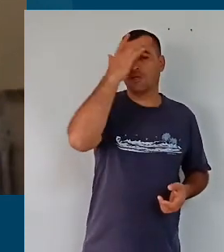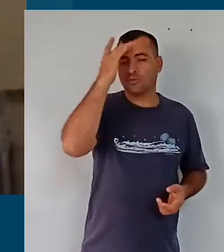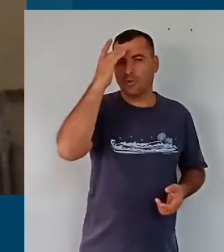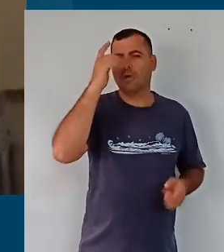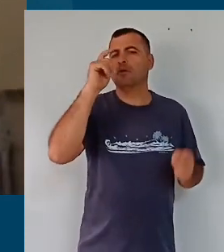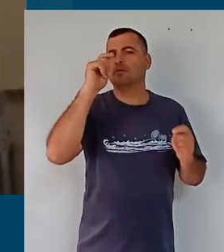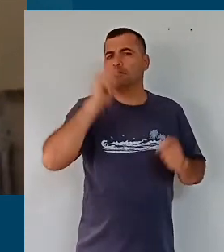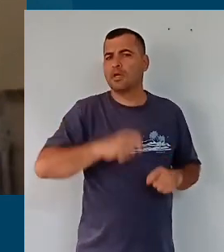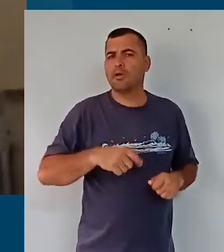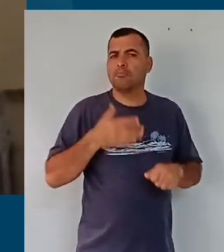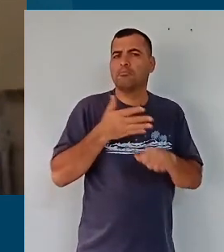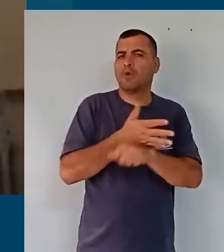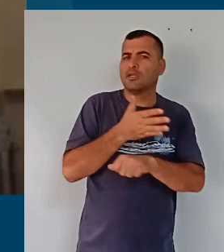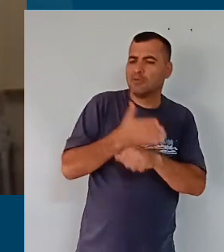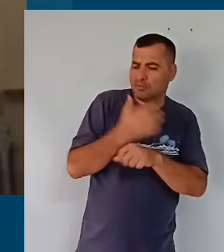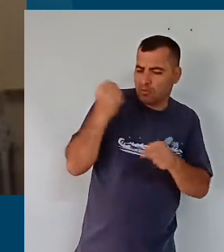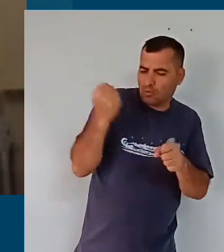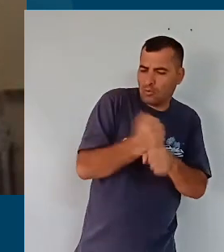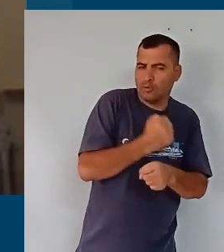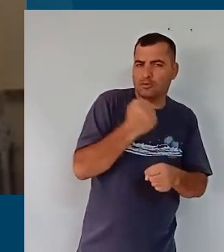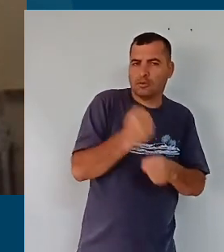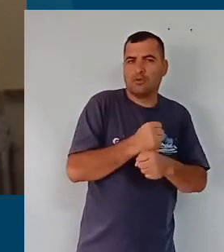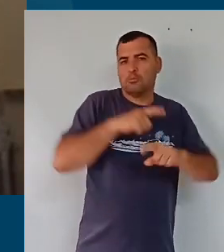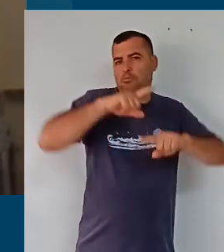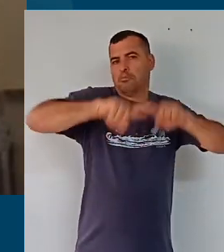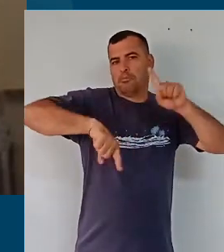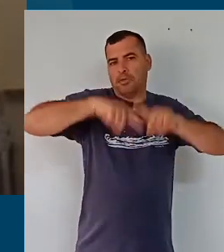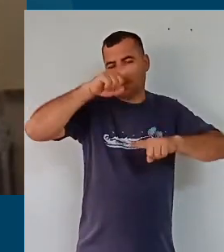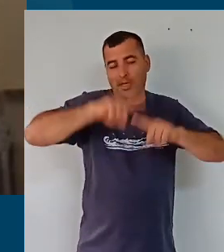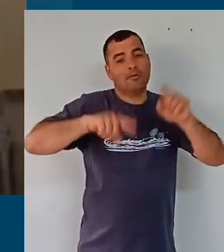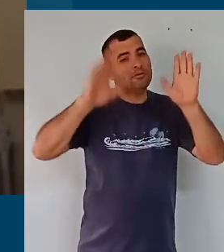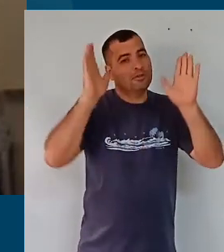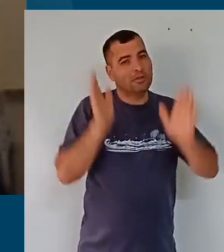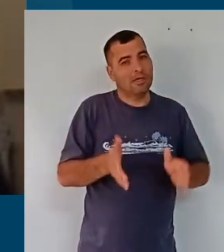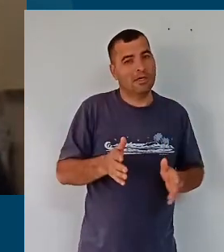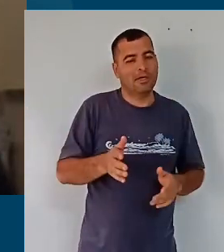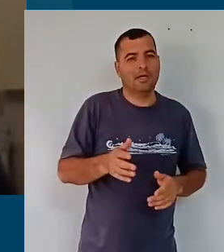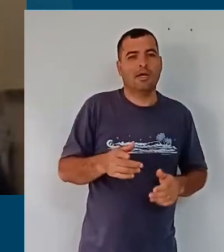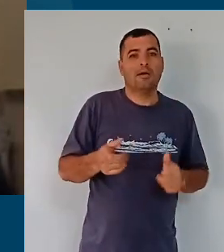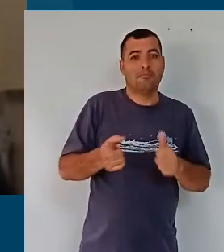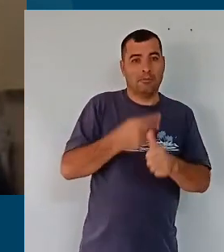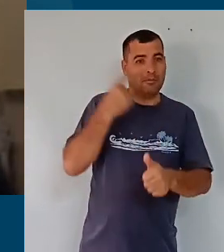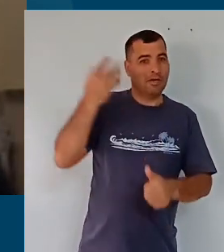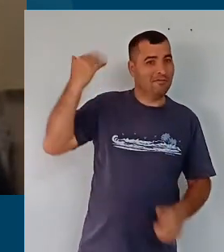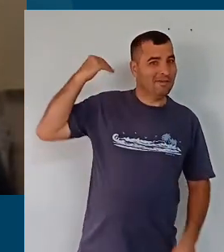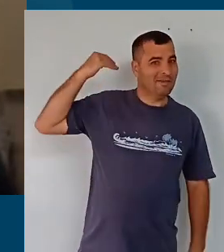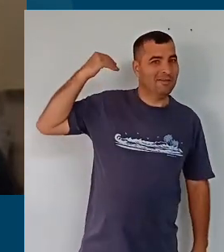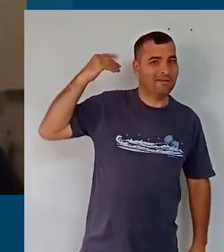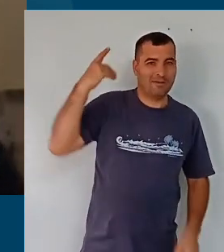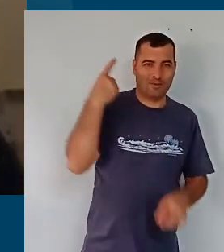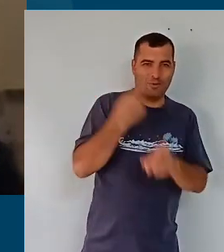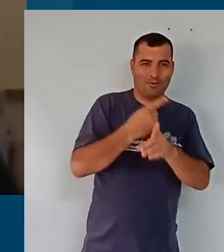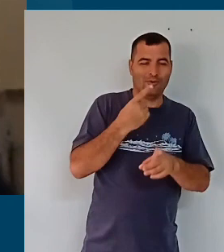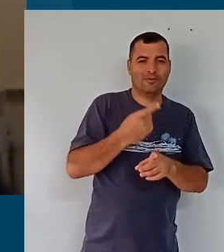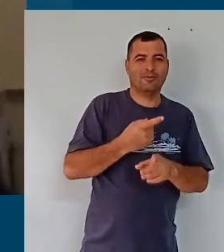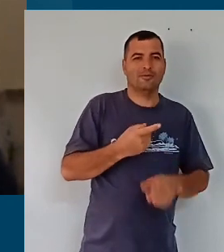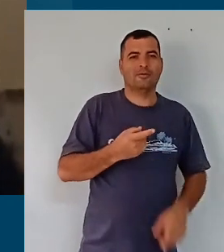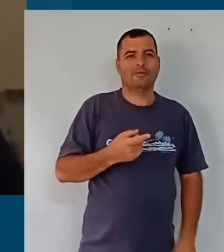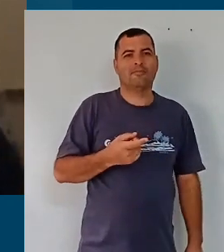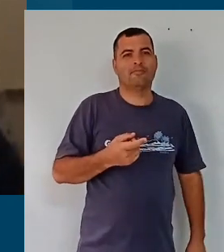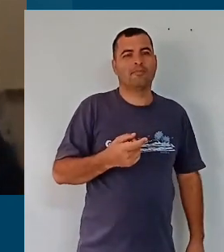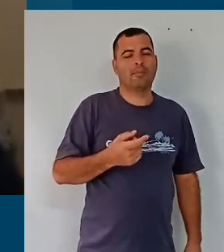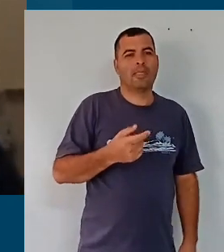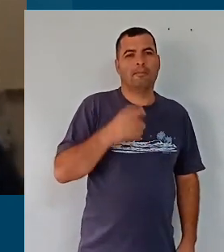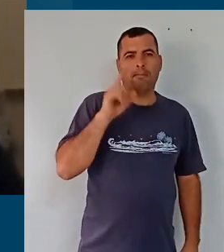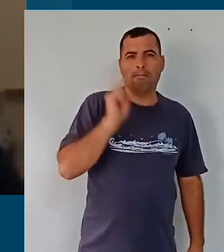poder de participação e de construção desse material. Nós tivemos na primeira sessão formativa de educação infantil na abertura,